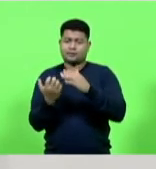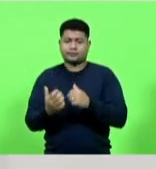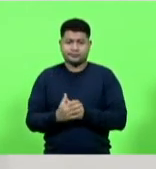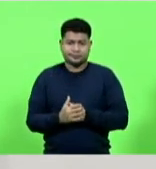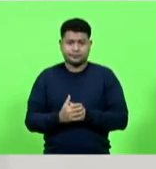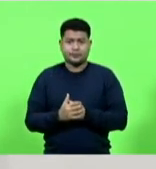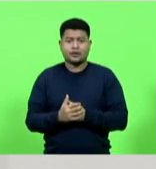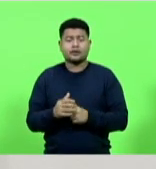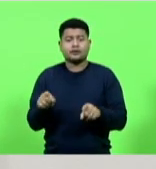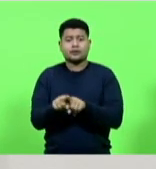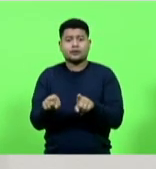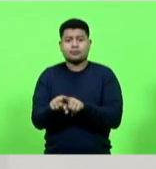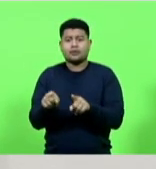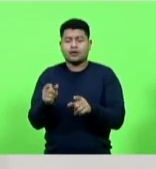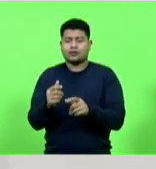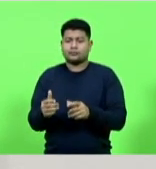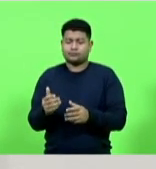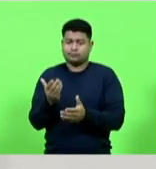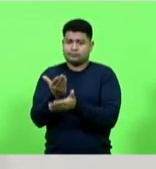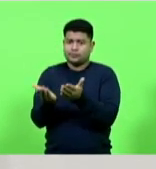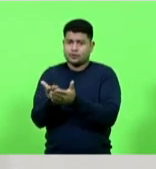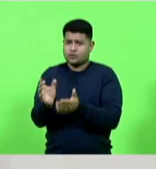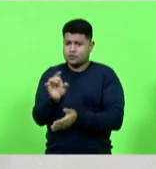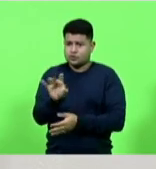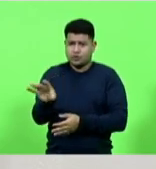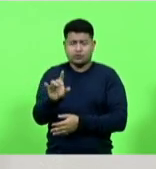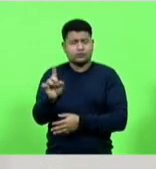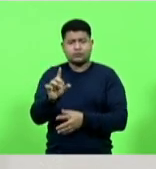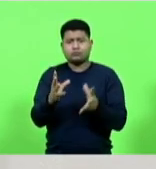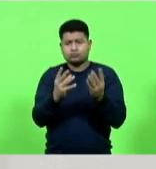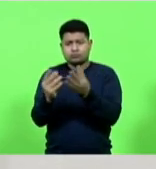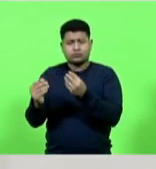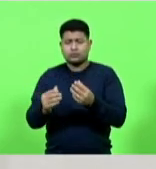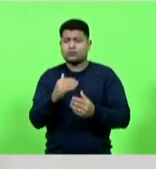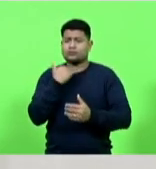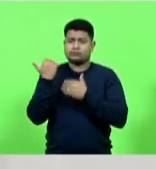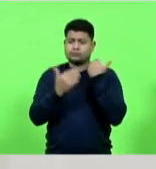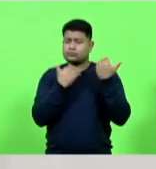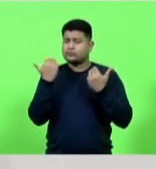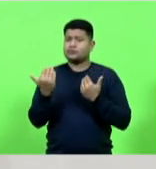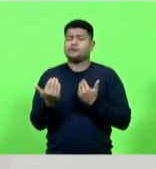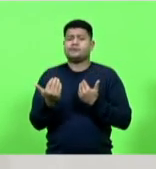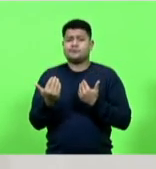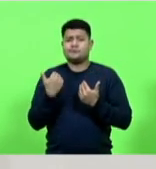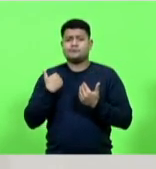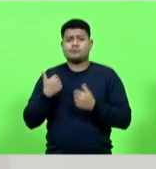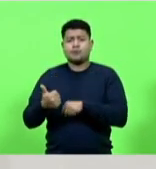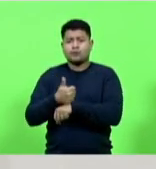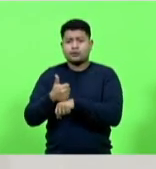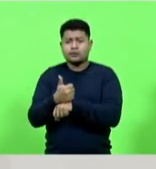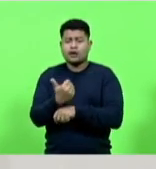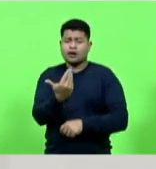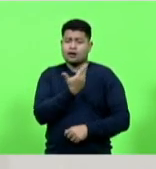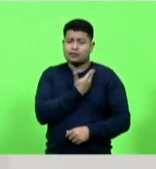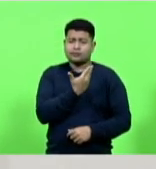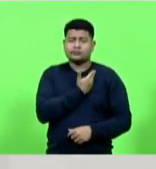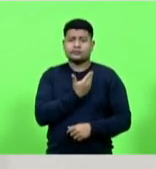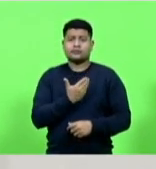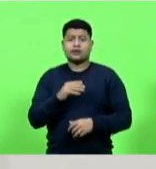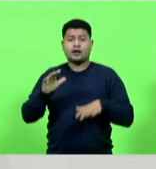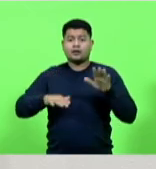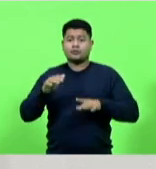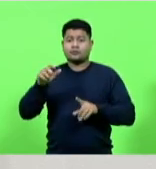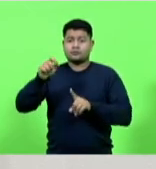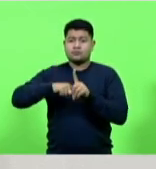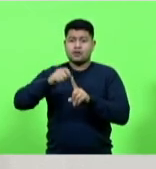perdas do ponto de vista financeiro choramos a morte de muitos amigos e profissionais do nosso segmento houve meses em que perdemos as